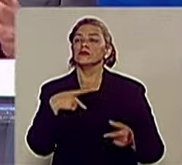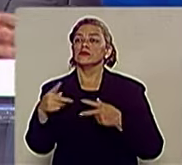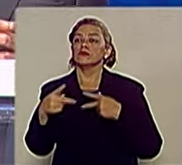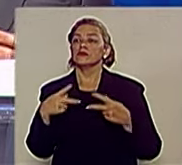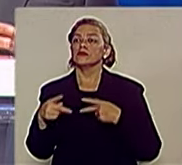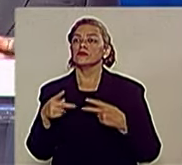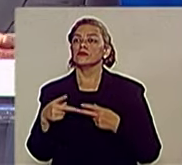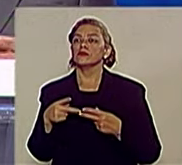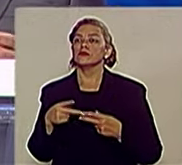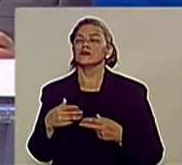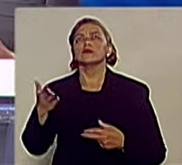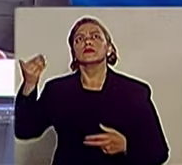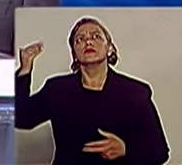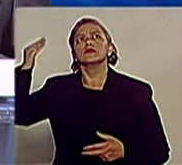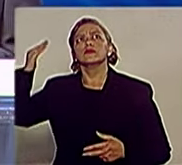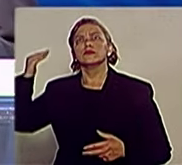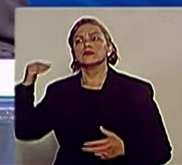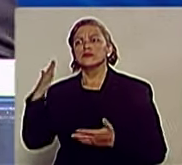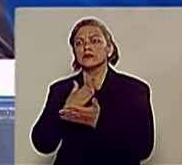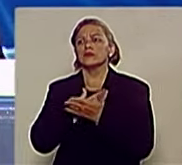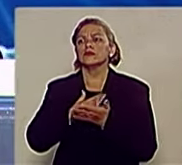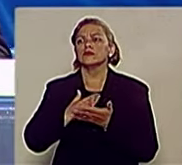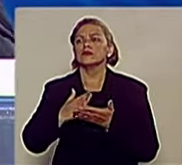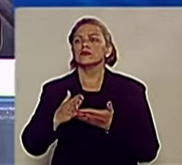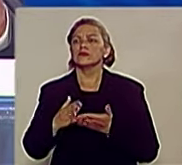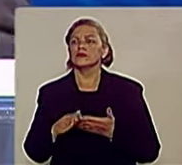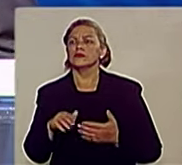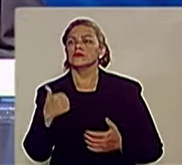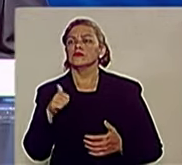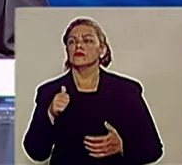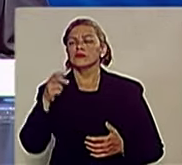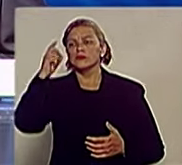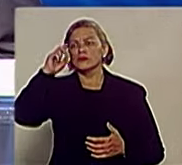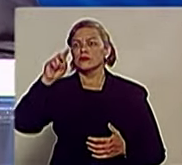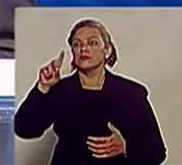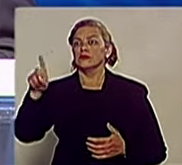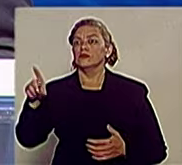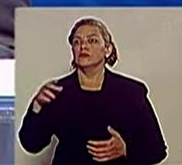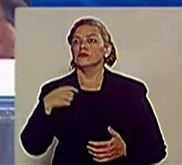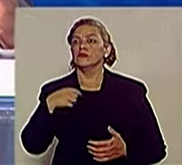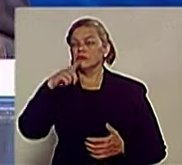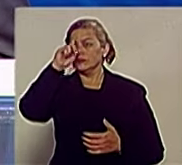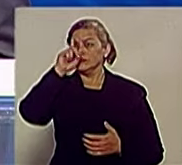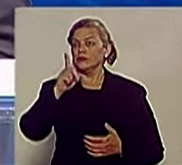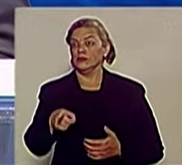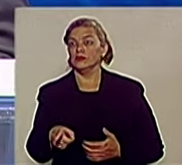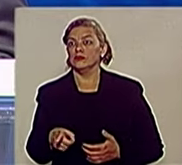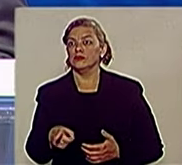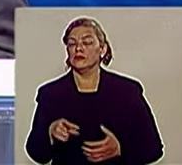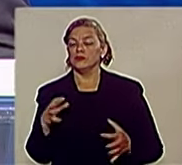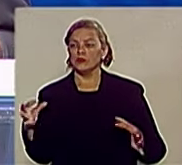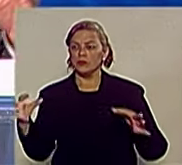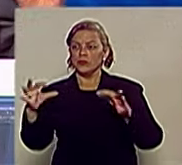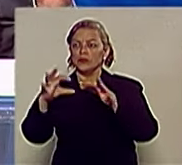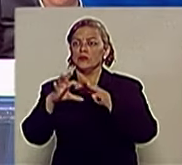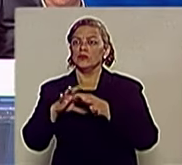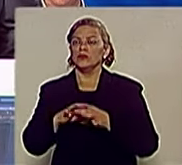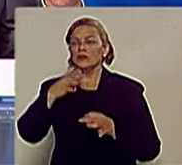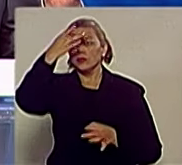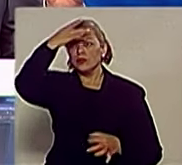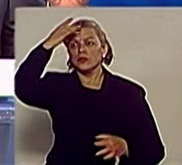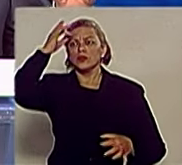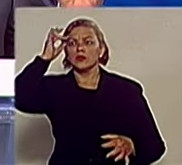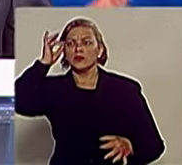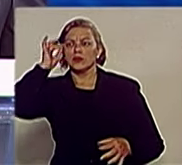E desde o primeiro dia do meu mandato, eu busquei trazer pessoas para me ajudarem, que têm um compromisso com a cidade. Não fiquei